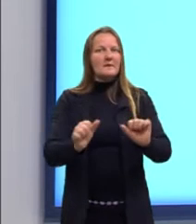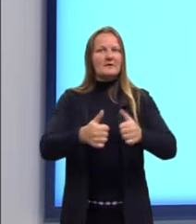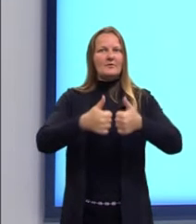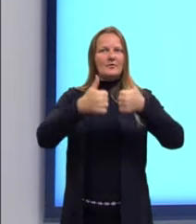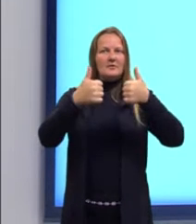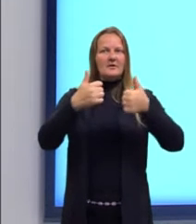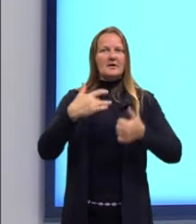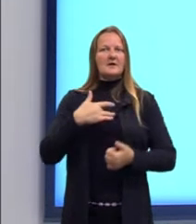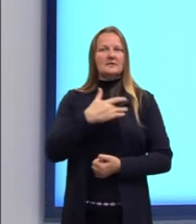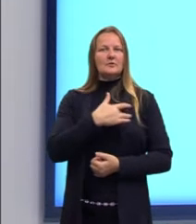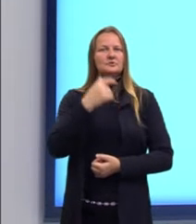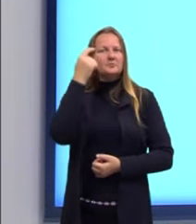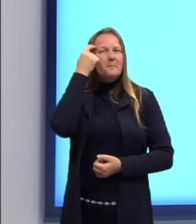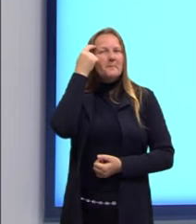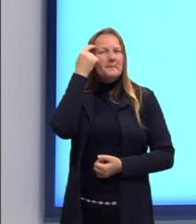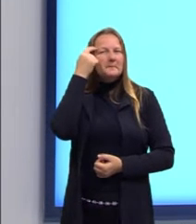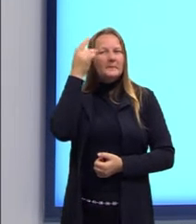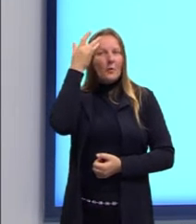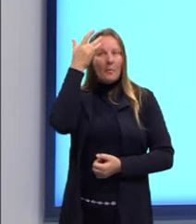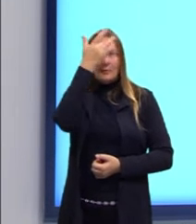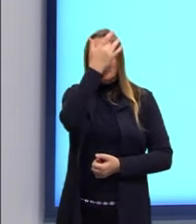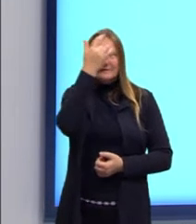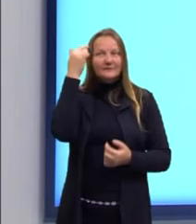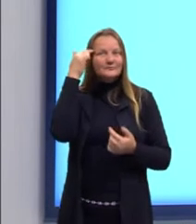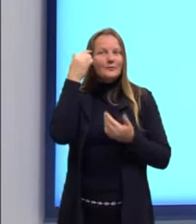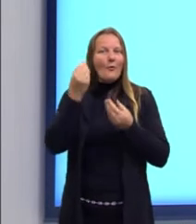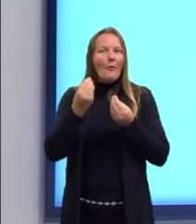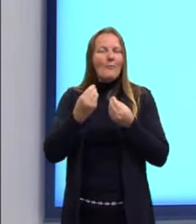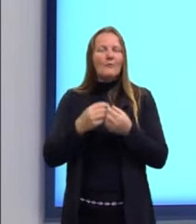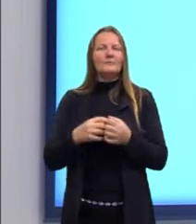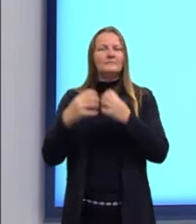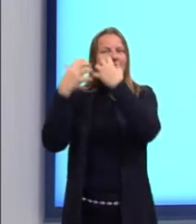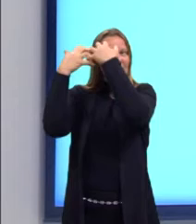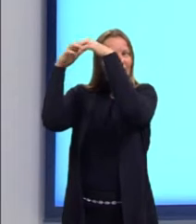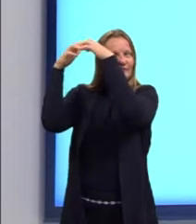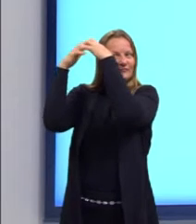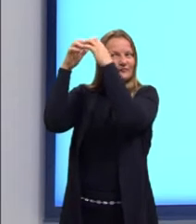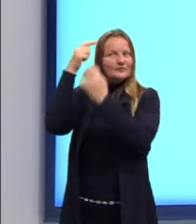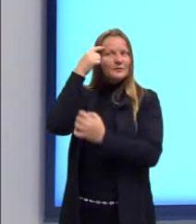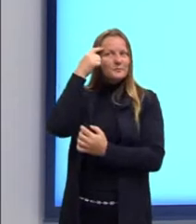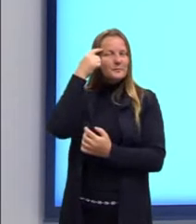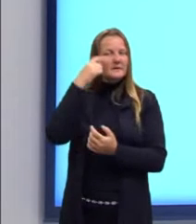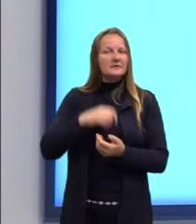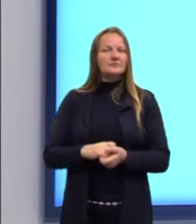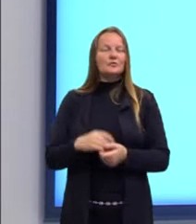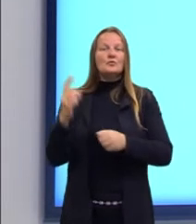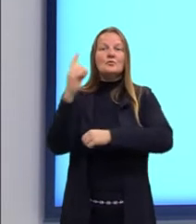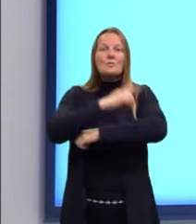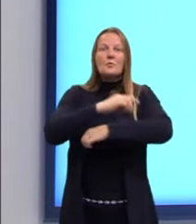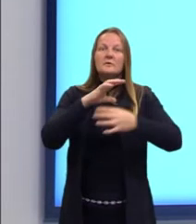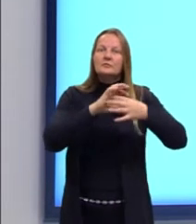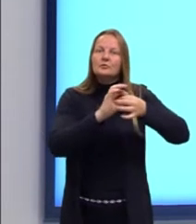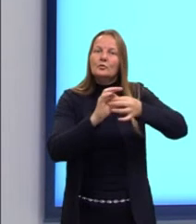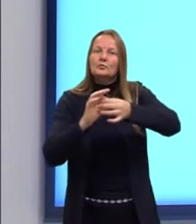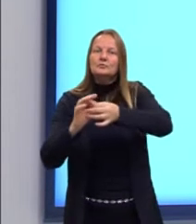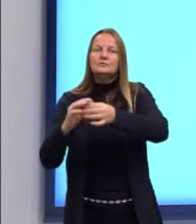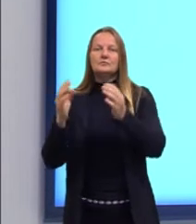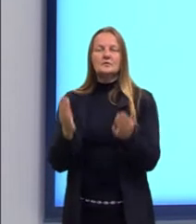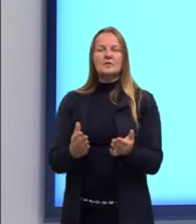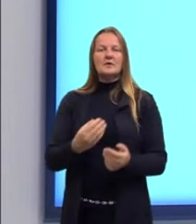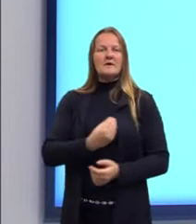Saúde mental, extremamente importante, principalmente nos dias atuais, onde as pessoas